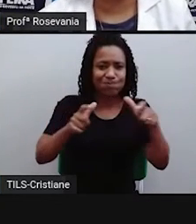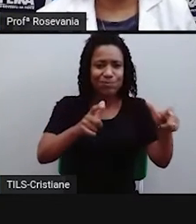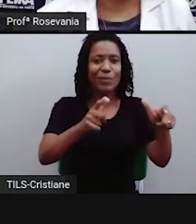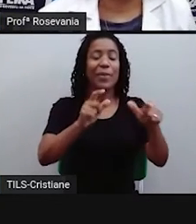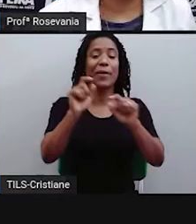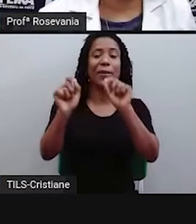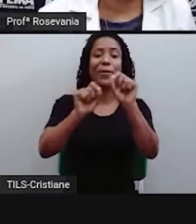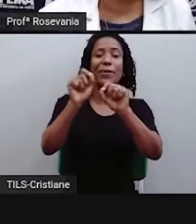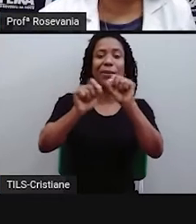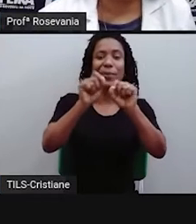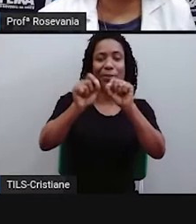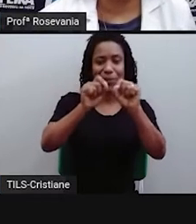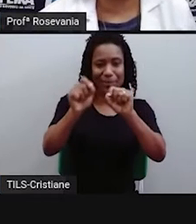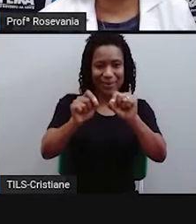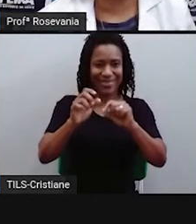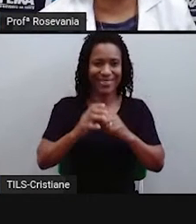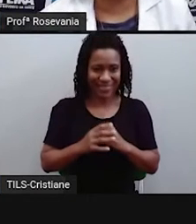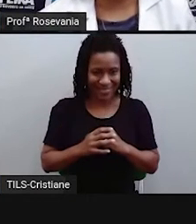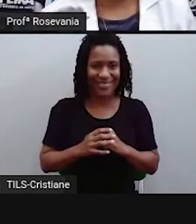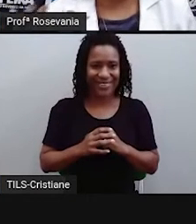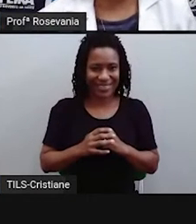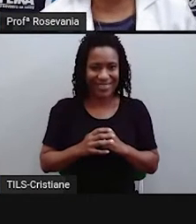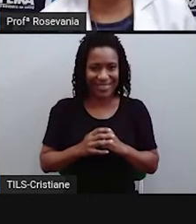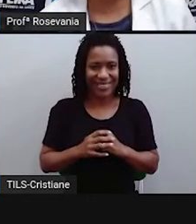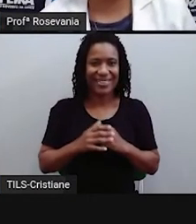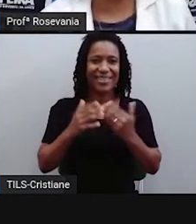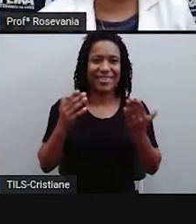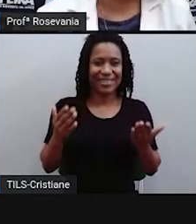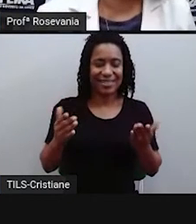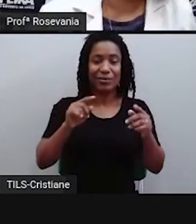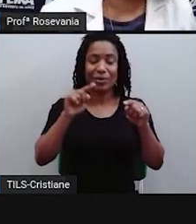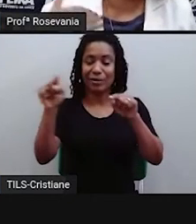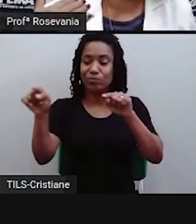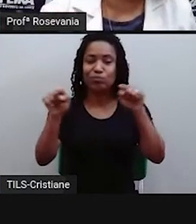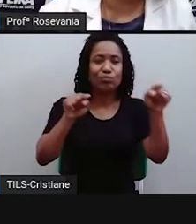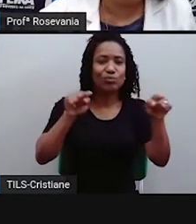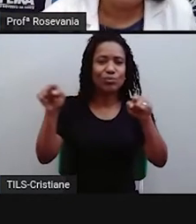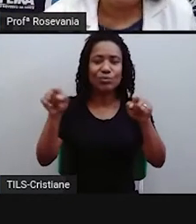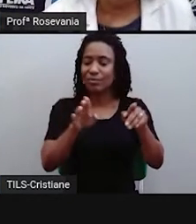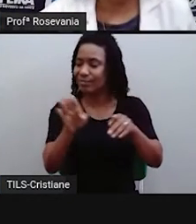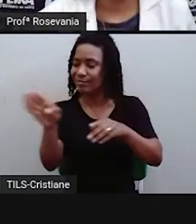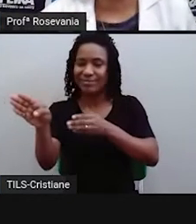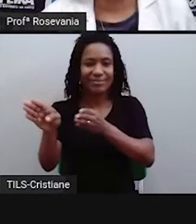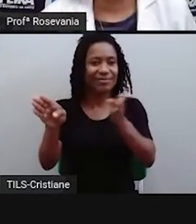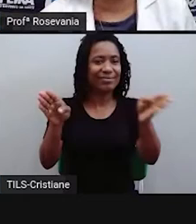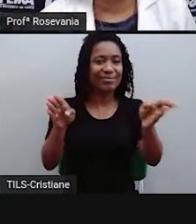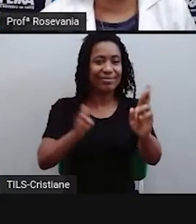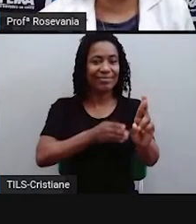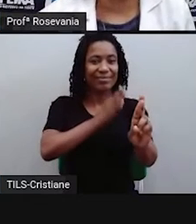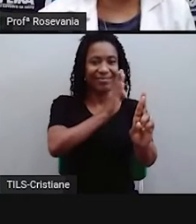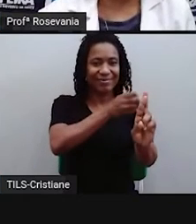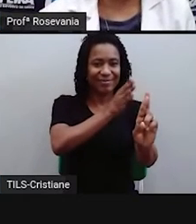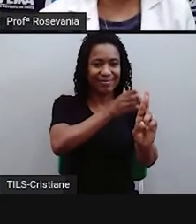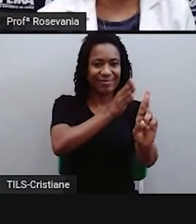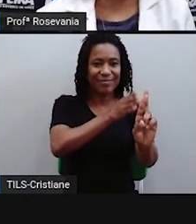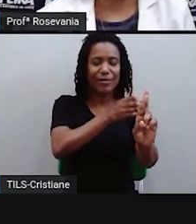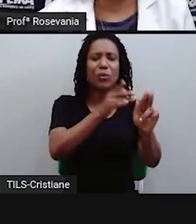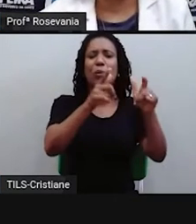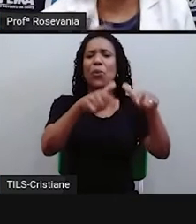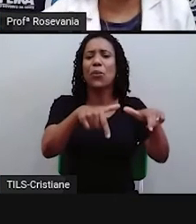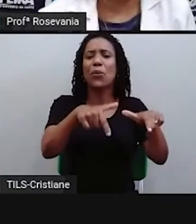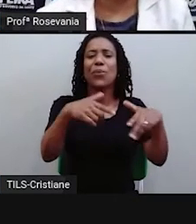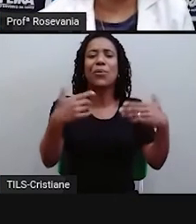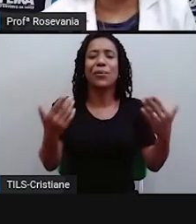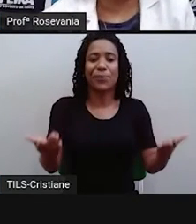sempre querendo se localizar, querendo pontos de referência, querendo saber onde é que nós estamos. E aí,